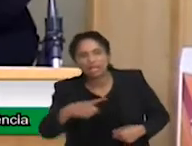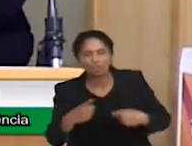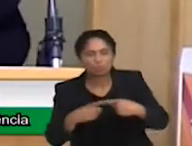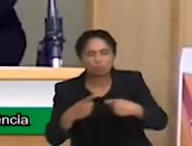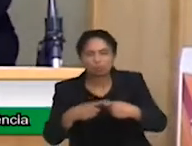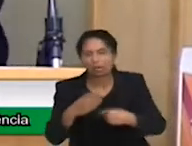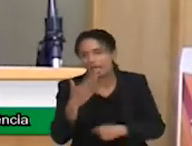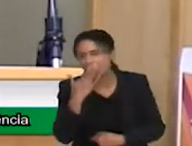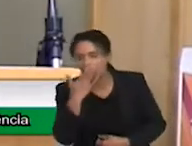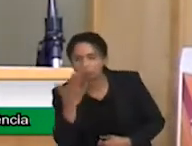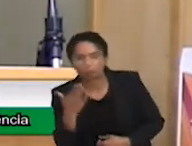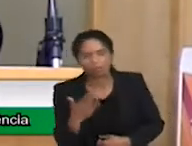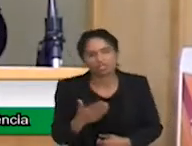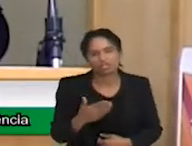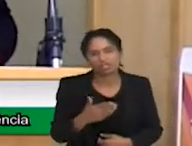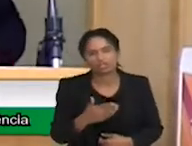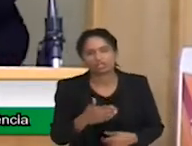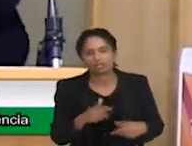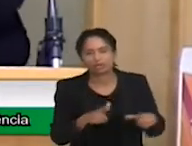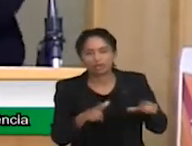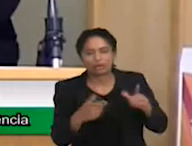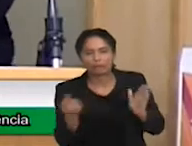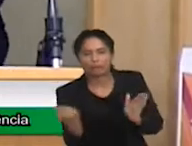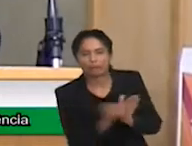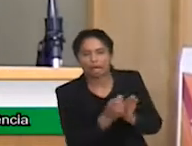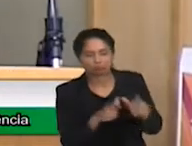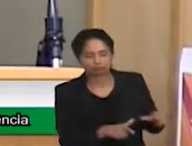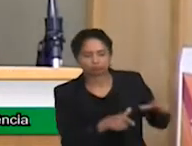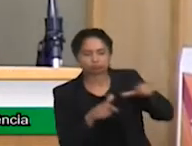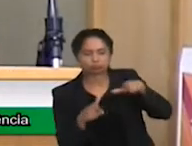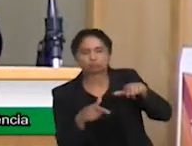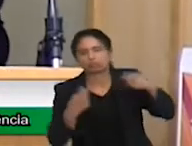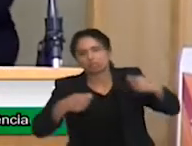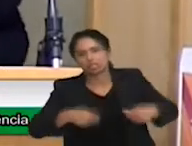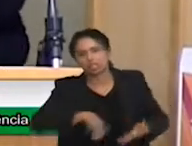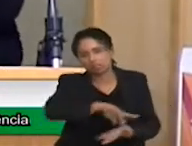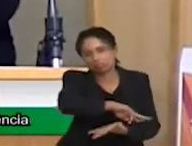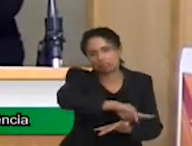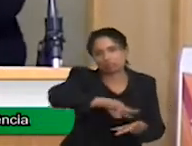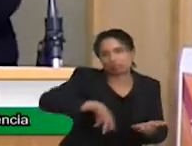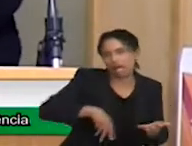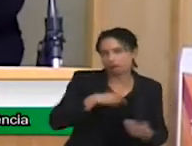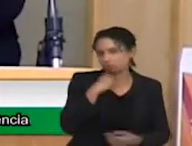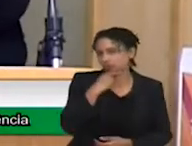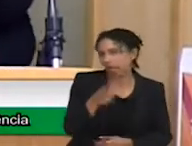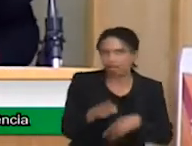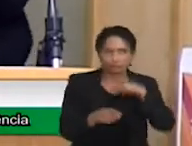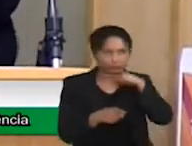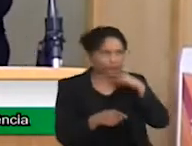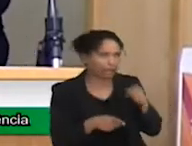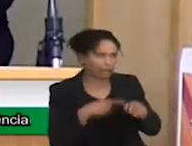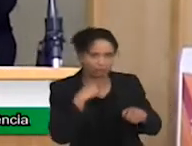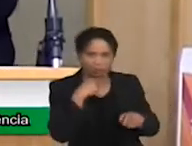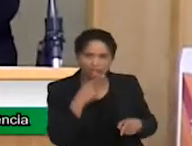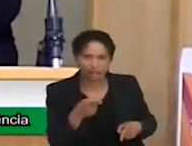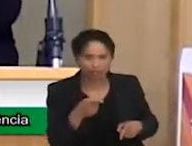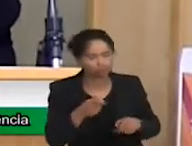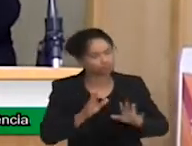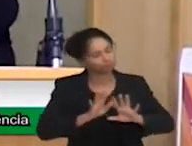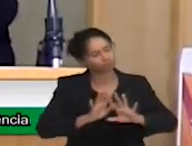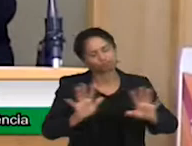pediatra não dá, e aí tem que mandar para o neurologista, e aí não chega nunca no neurologista, e aí a gente sobrecarrega a